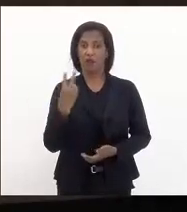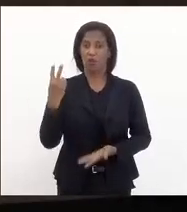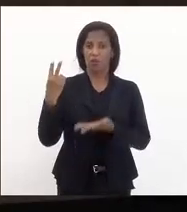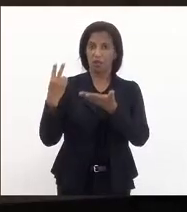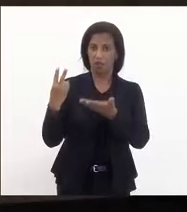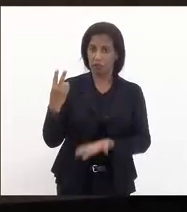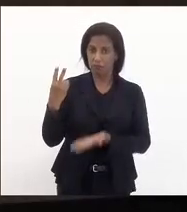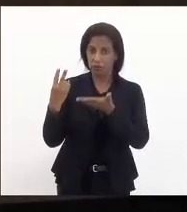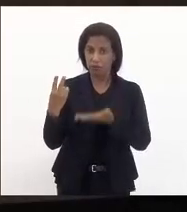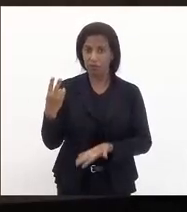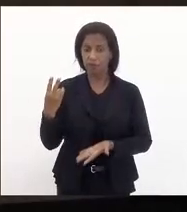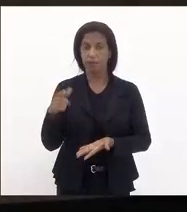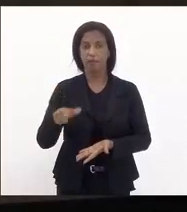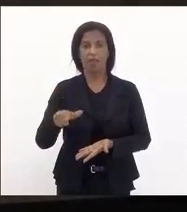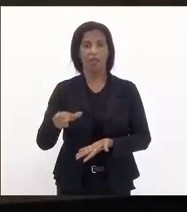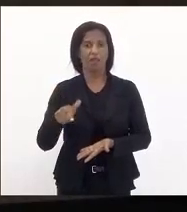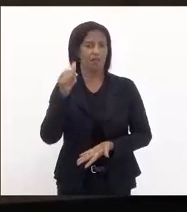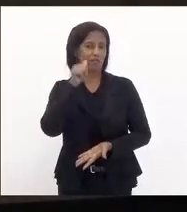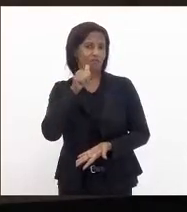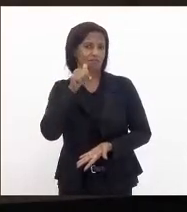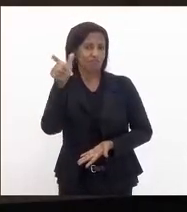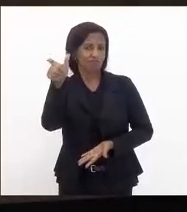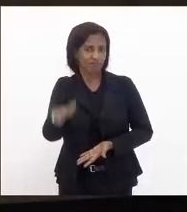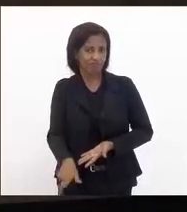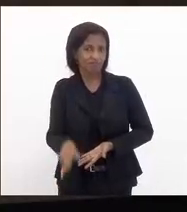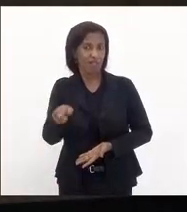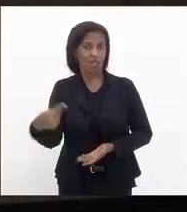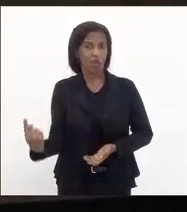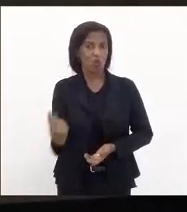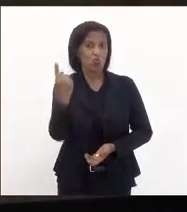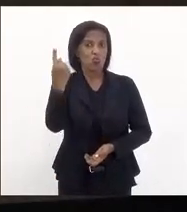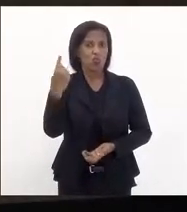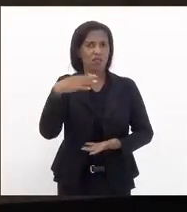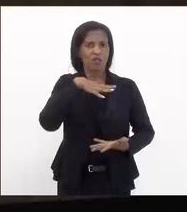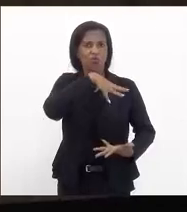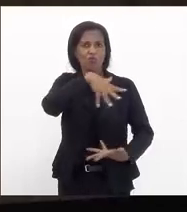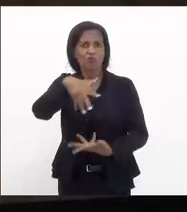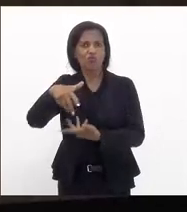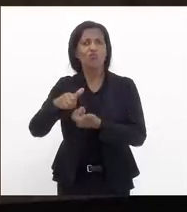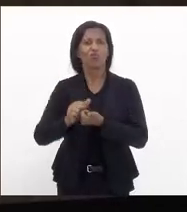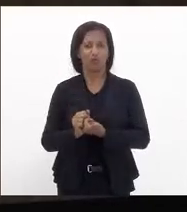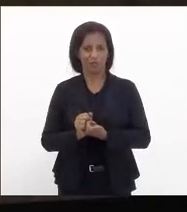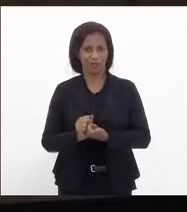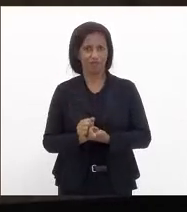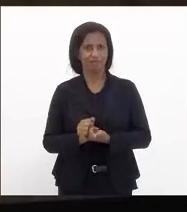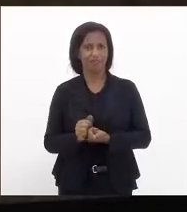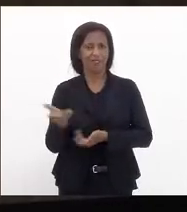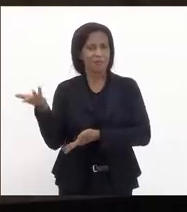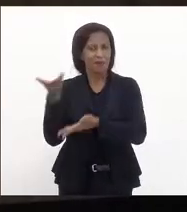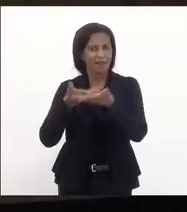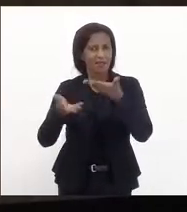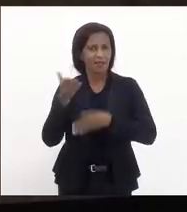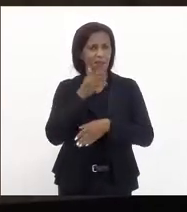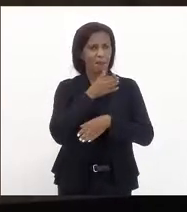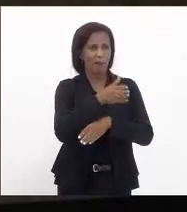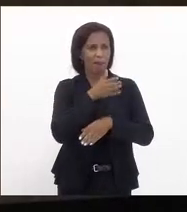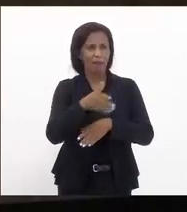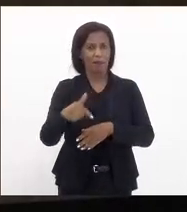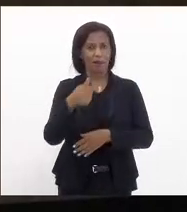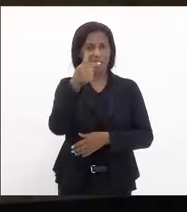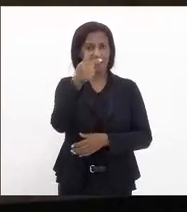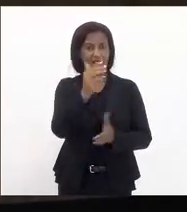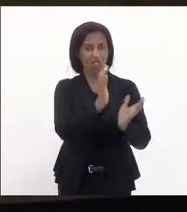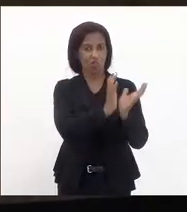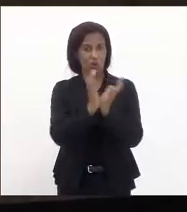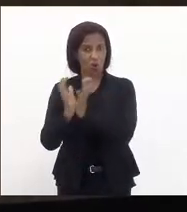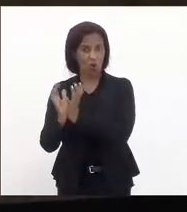essa atleta que é a única no mundo inteiro que participou de sete